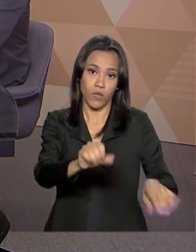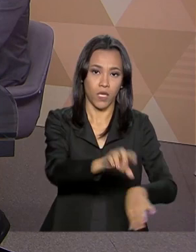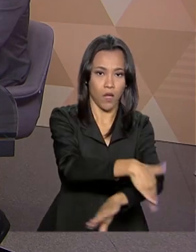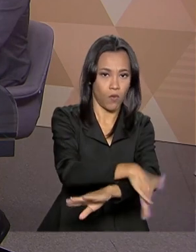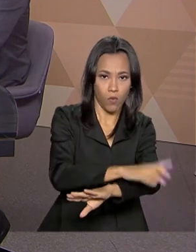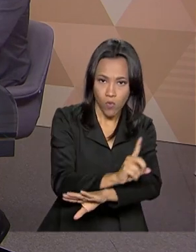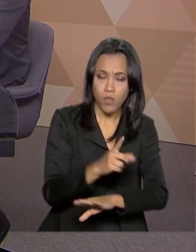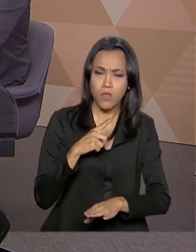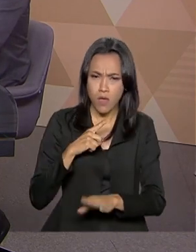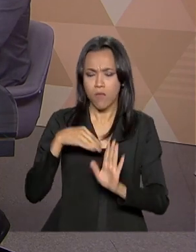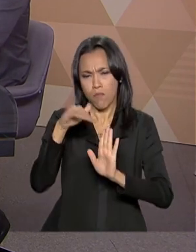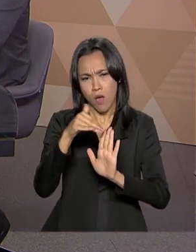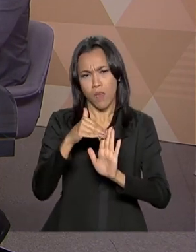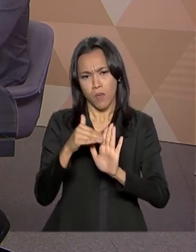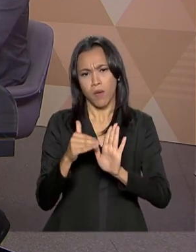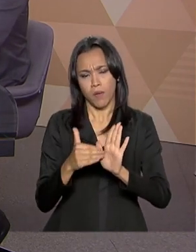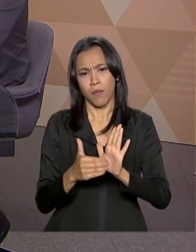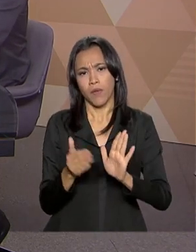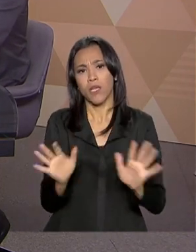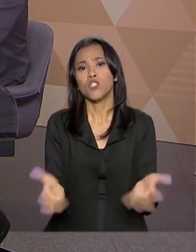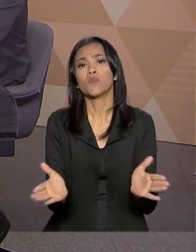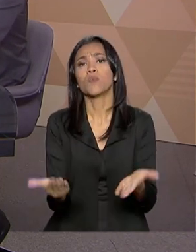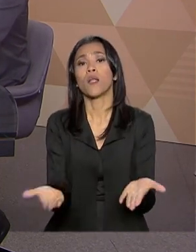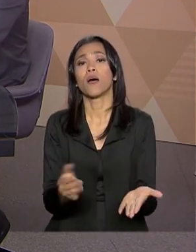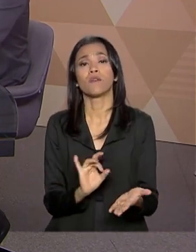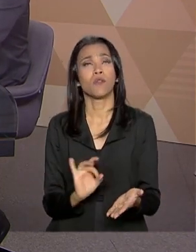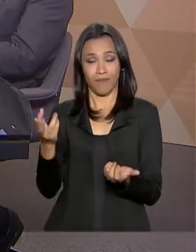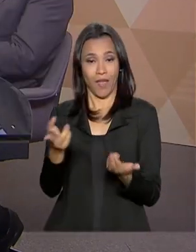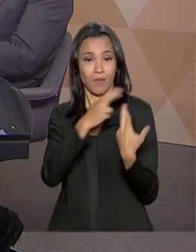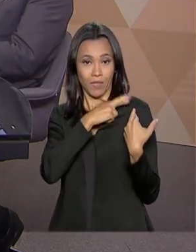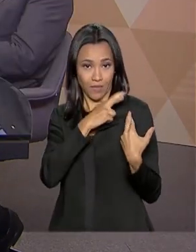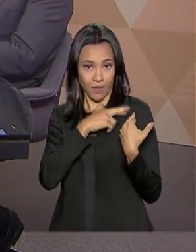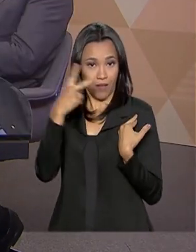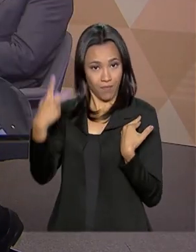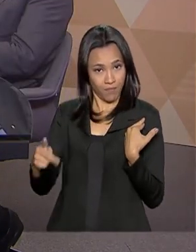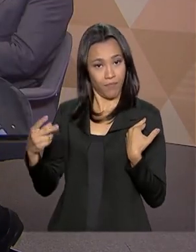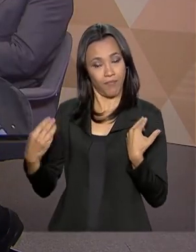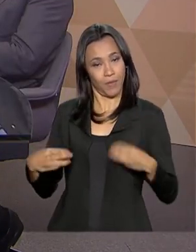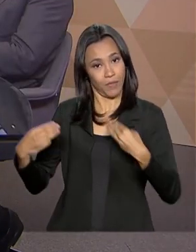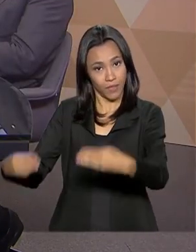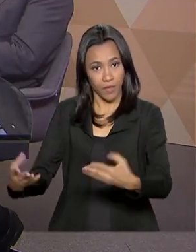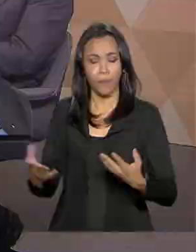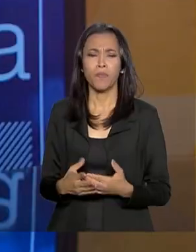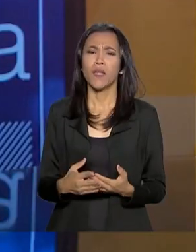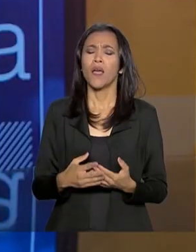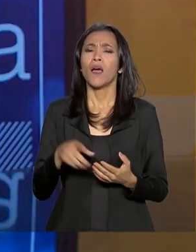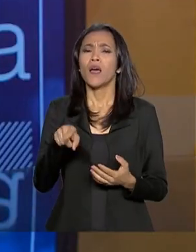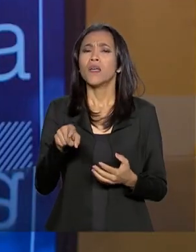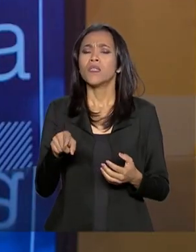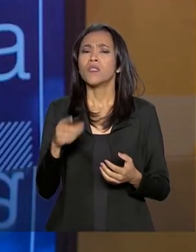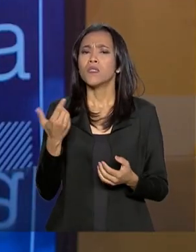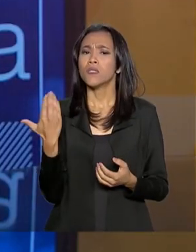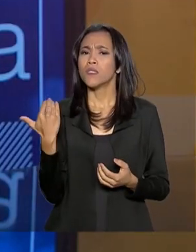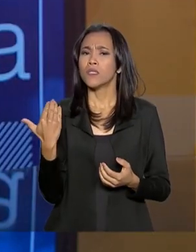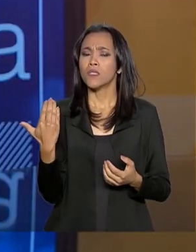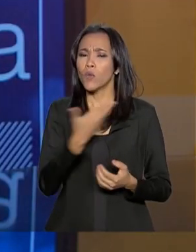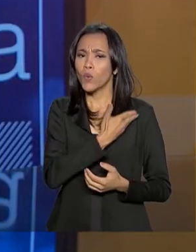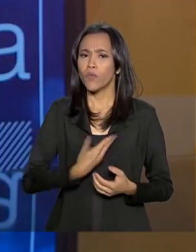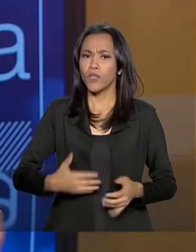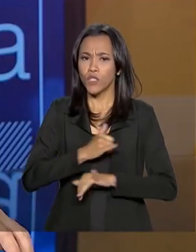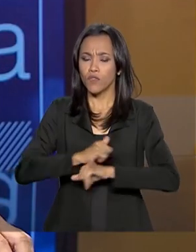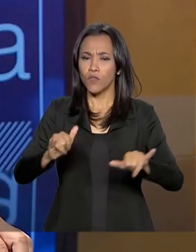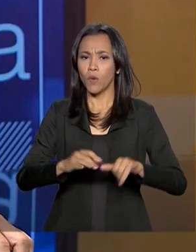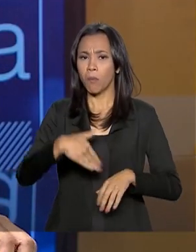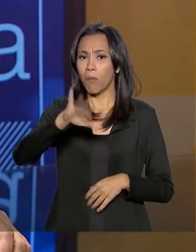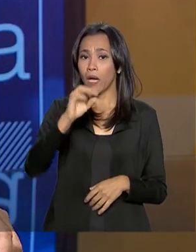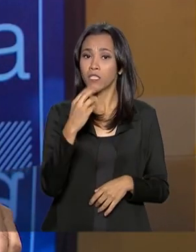são estimulados programas desse tipo em todos os municípios. Em abril, o governo divulgou uma lista com mais de 3 mil